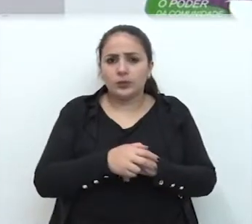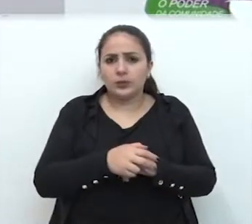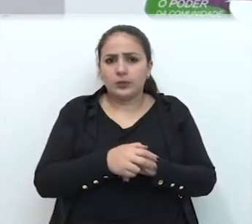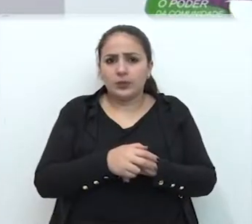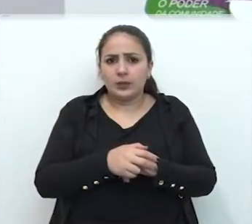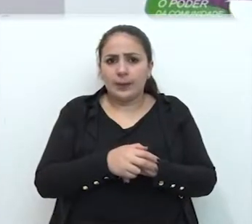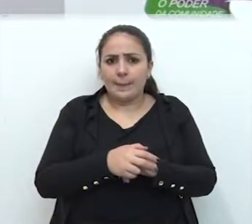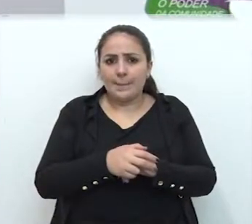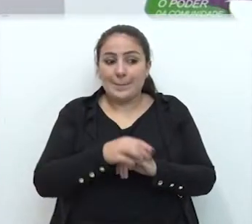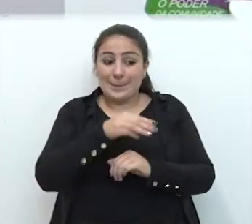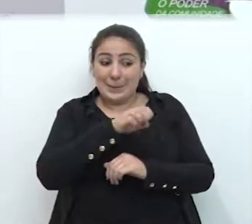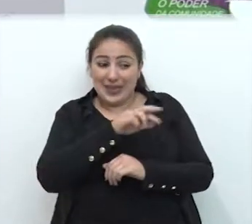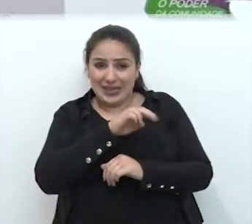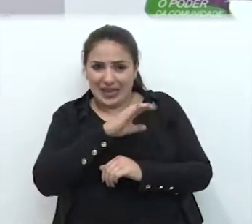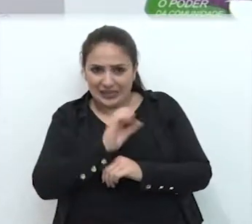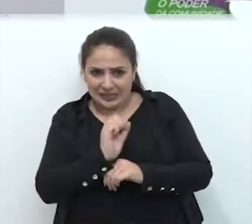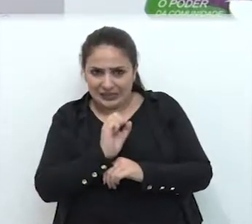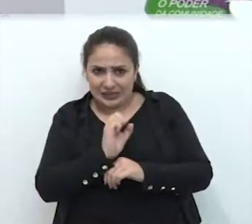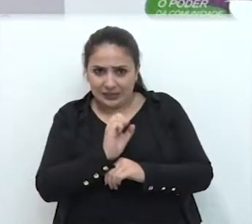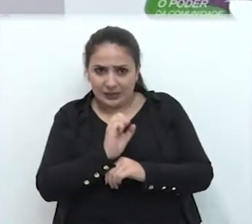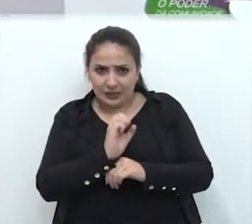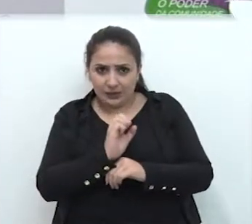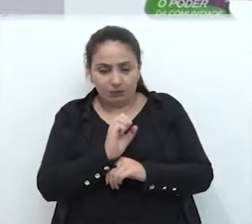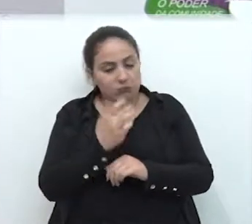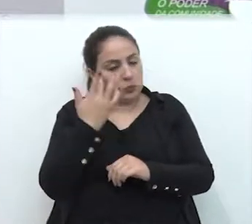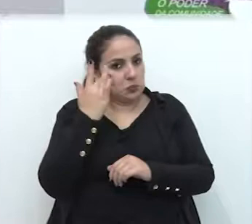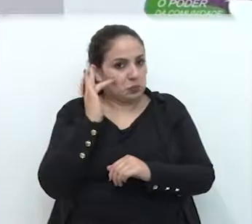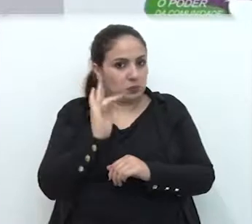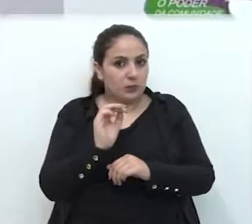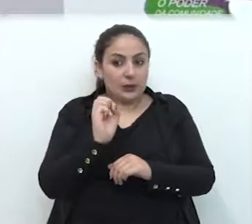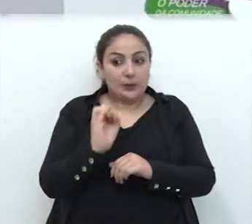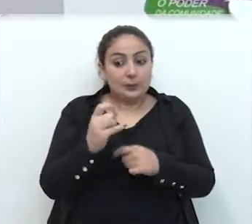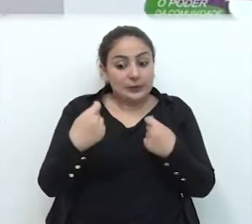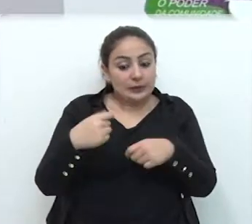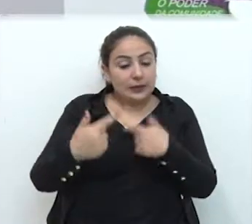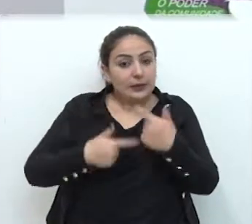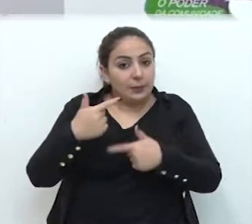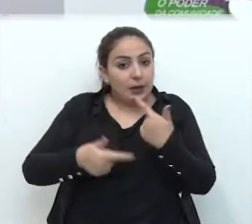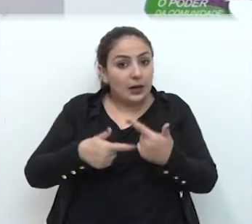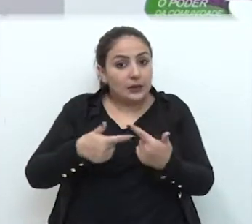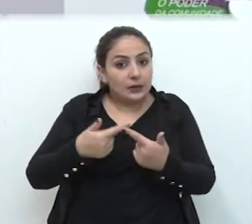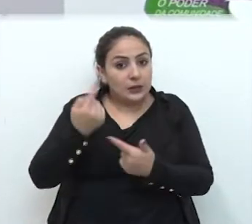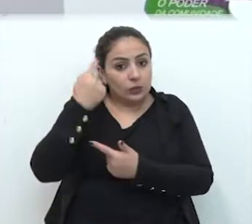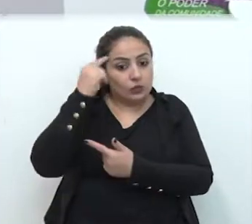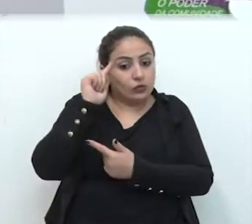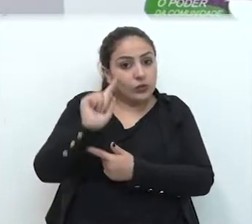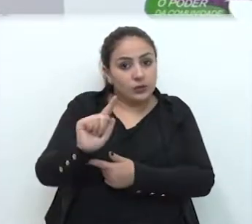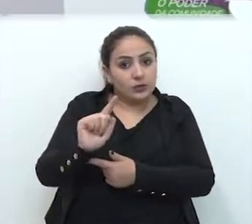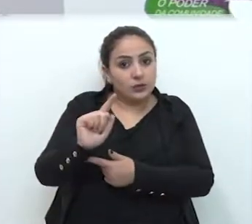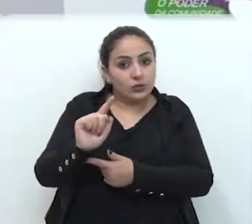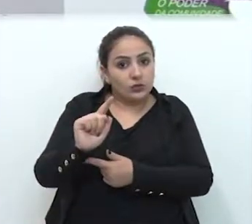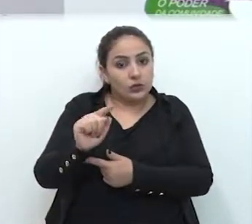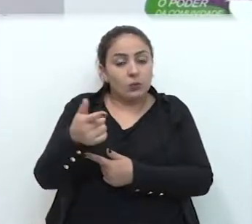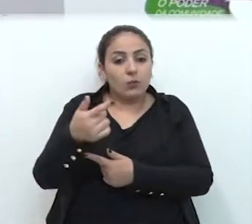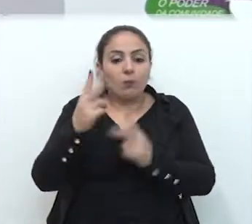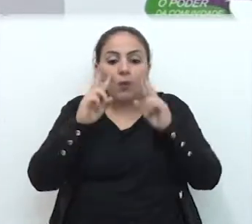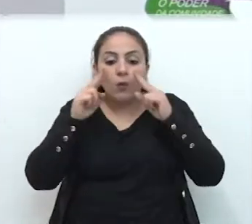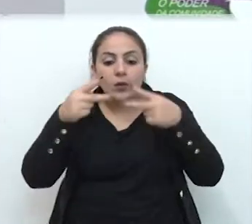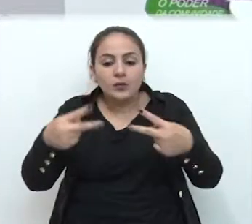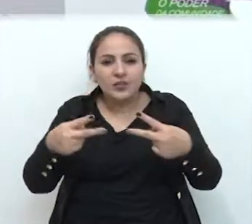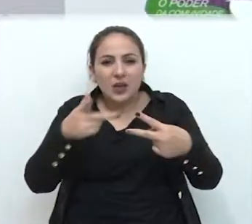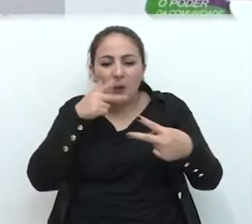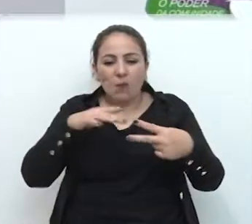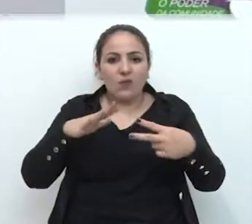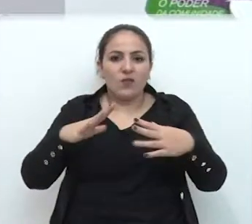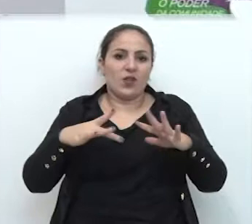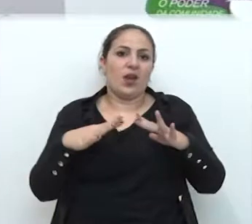Não sei se Passo Fundo merece. Agora, Passo Fundo tem que trabalhar para que esse dia seja reconhecido, essa data, para ter um feriado. Porque enquanto